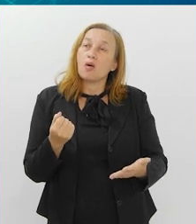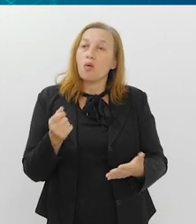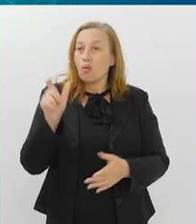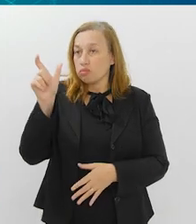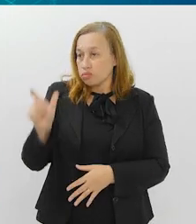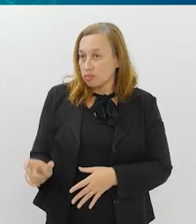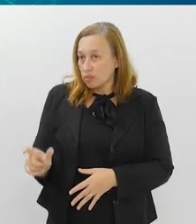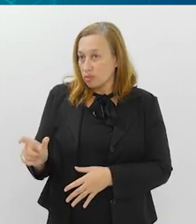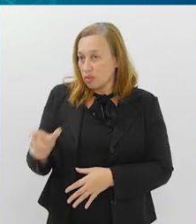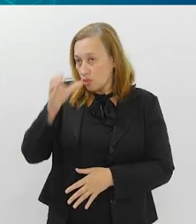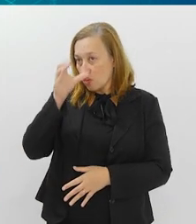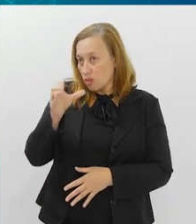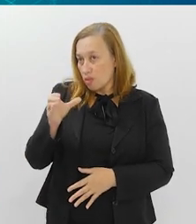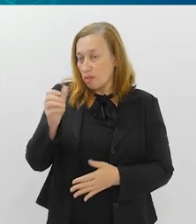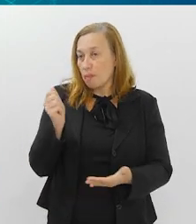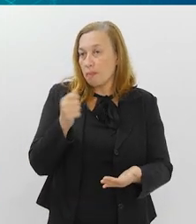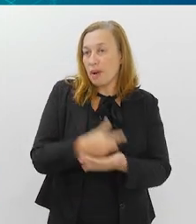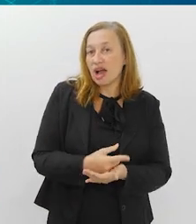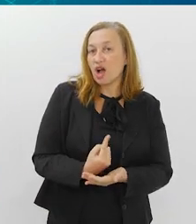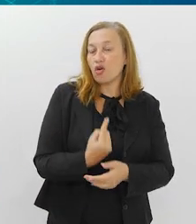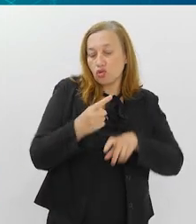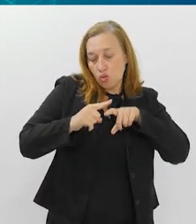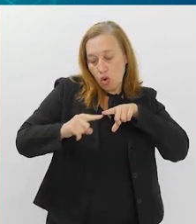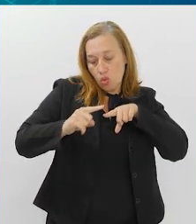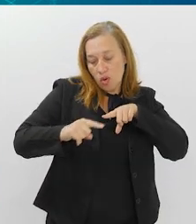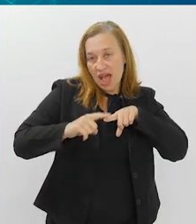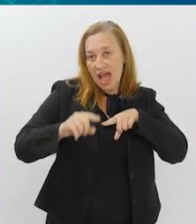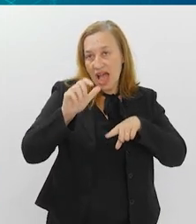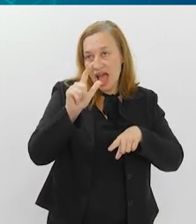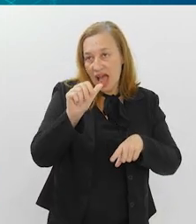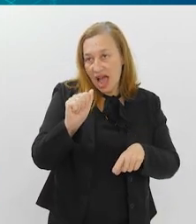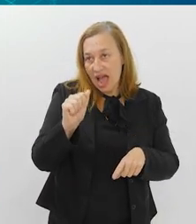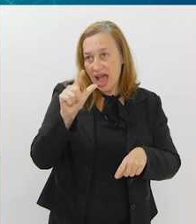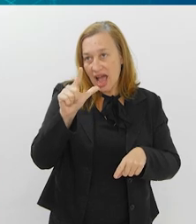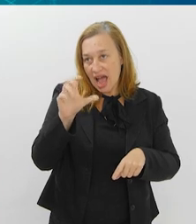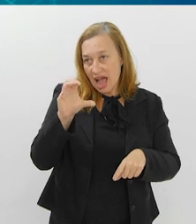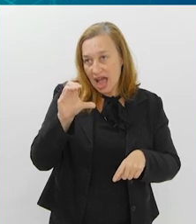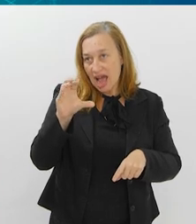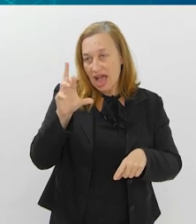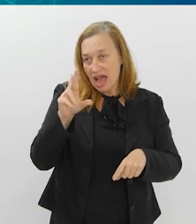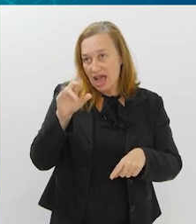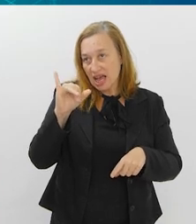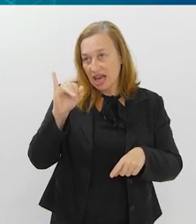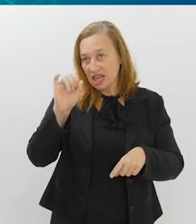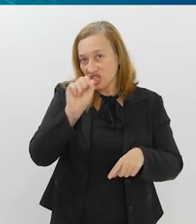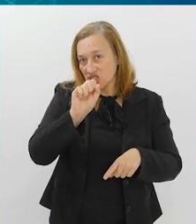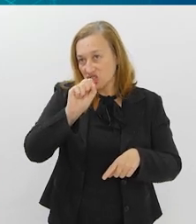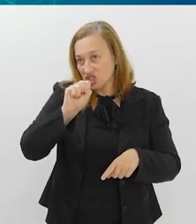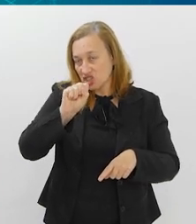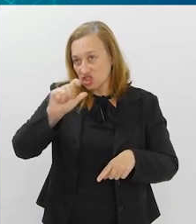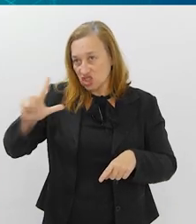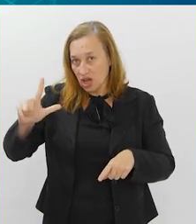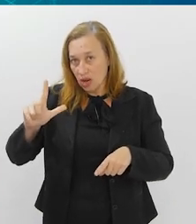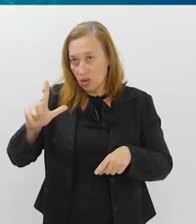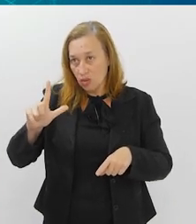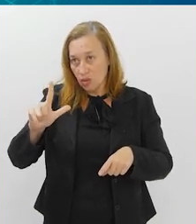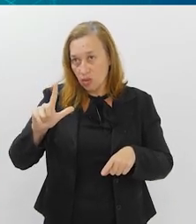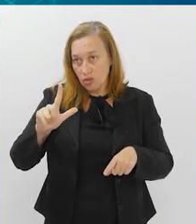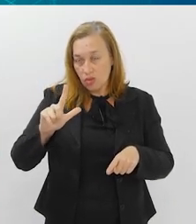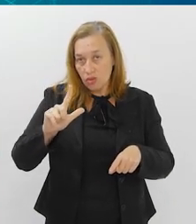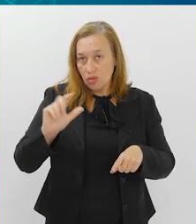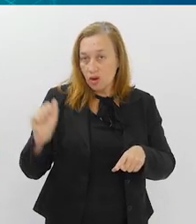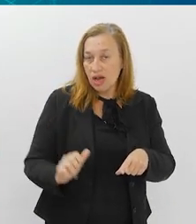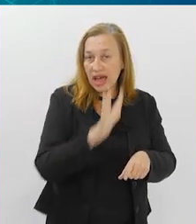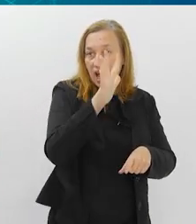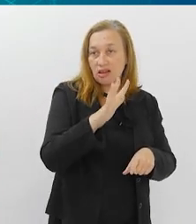acrigel por 180 reais e não quer pagar uma vacina que vai salvar a vida dele de 100, né? Então, às vezes, o preço é